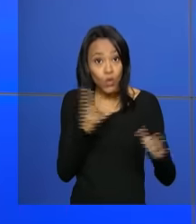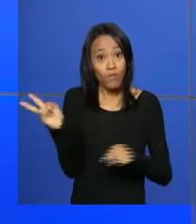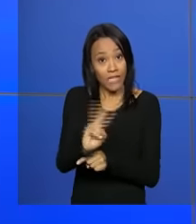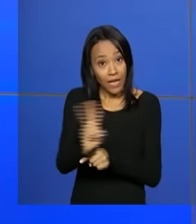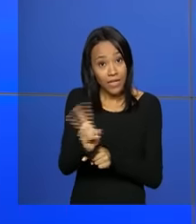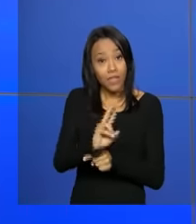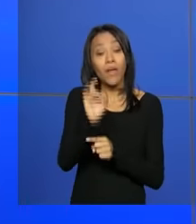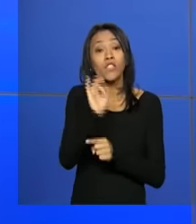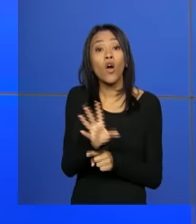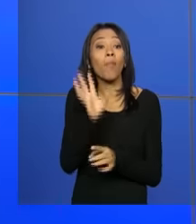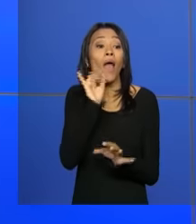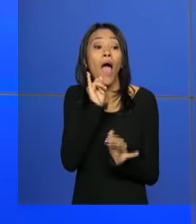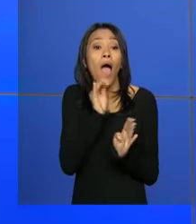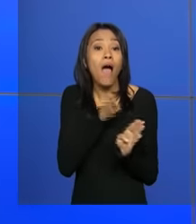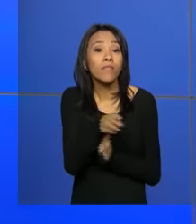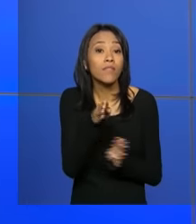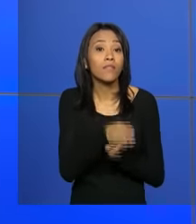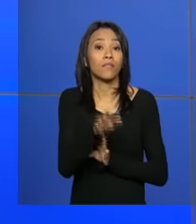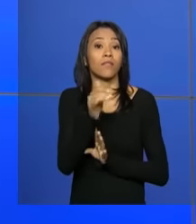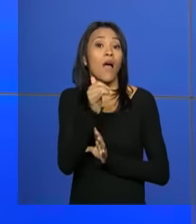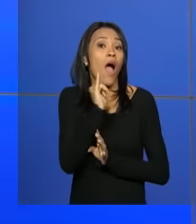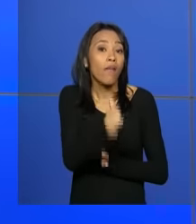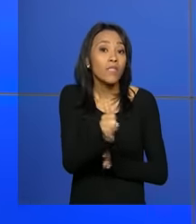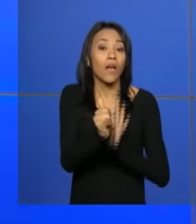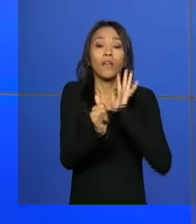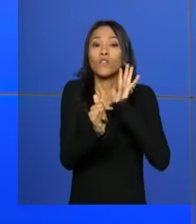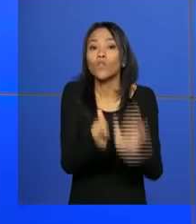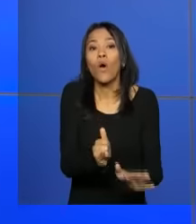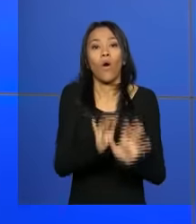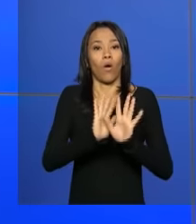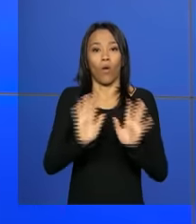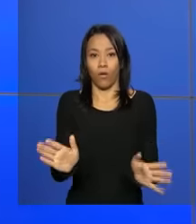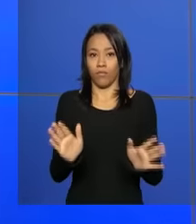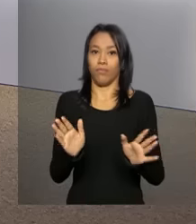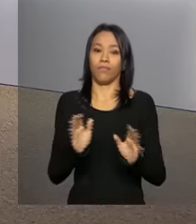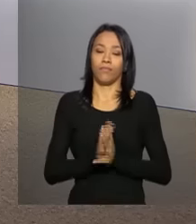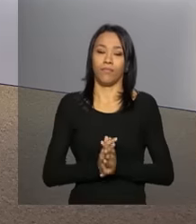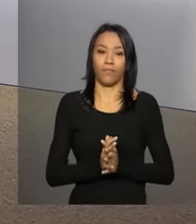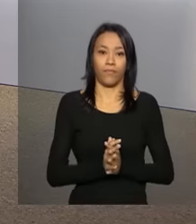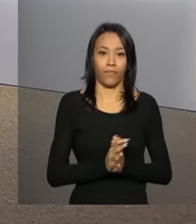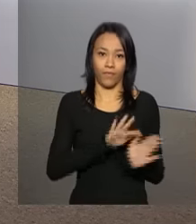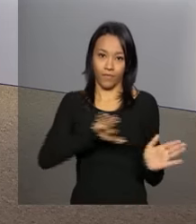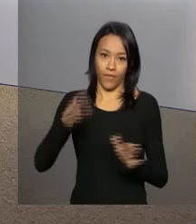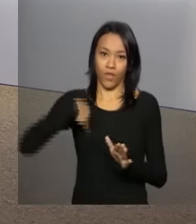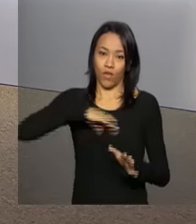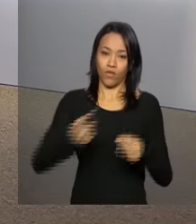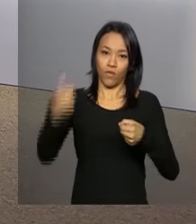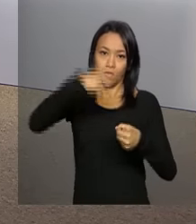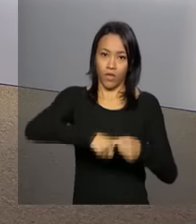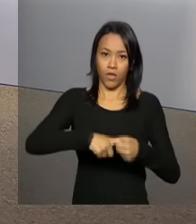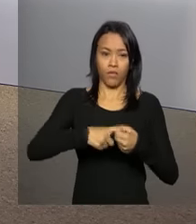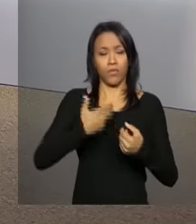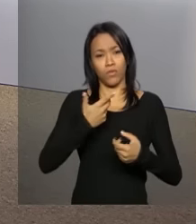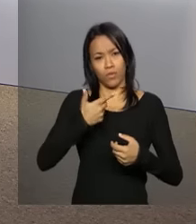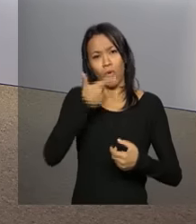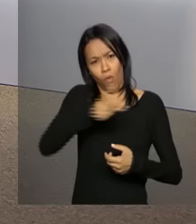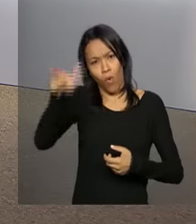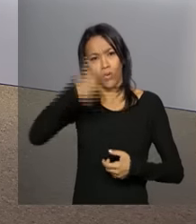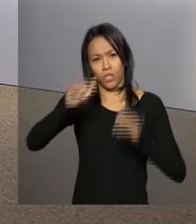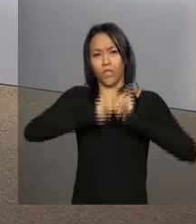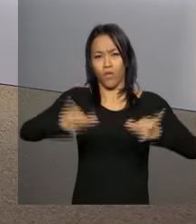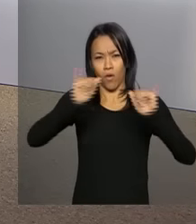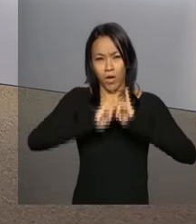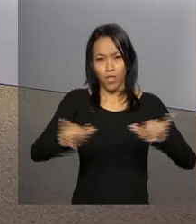e os agentes públicos farão campanhas de conscientização dos profissionais. Voltamos a qualquer momento com outras informações.